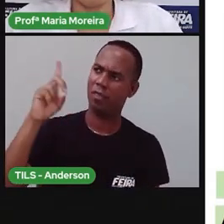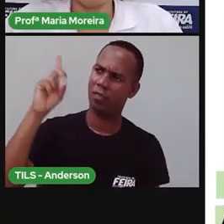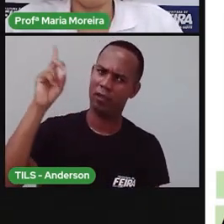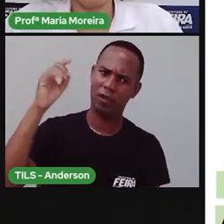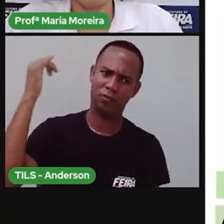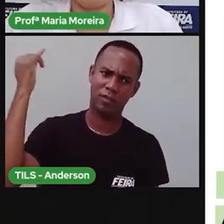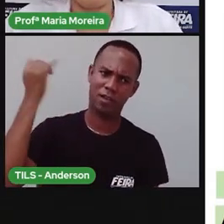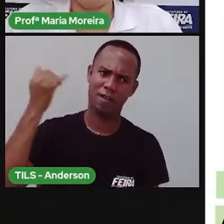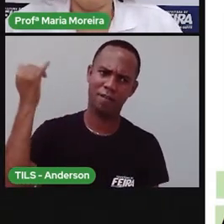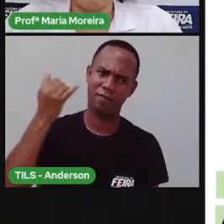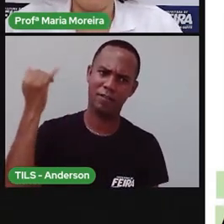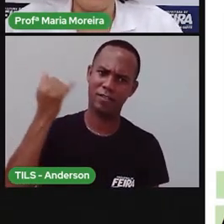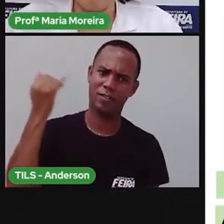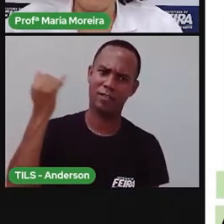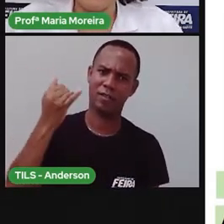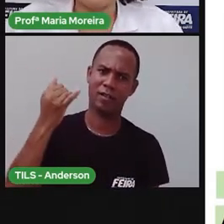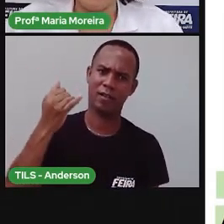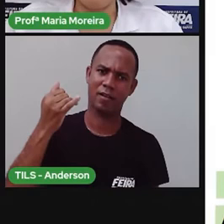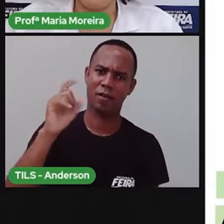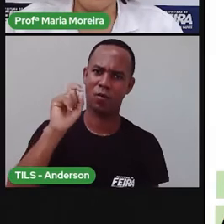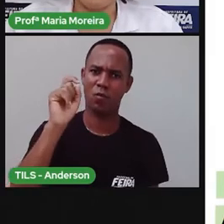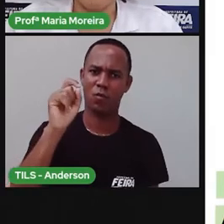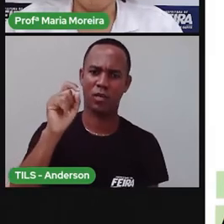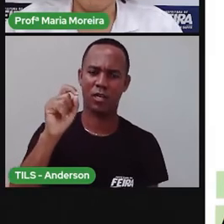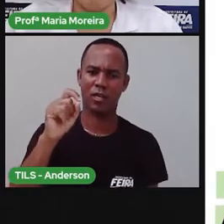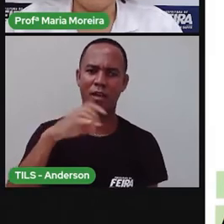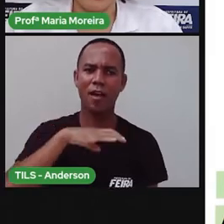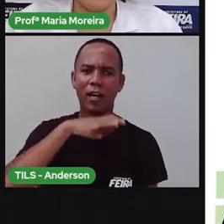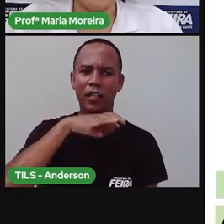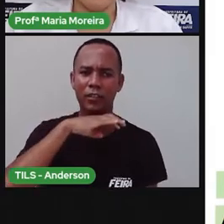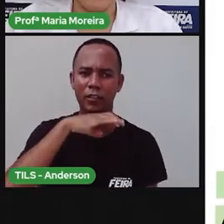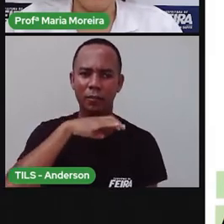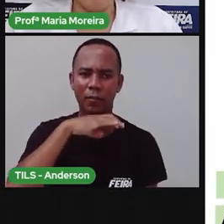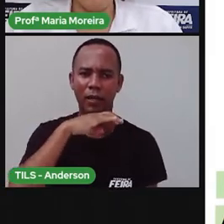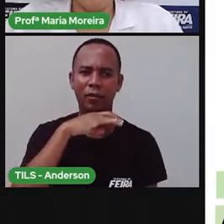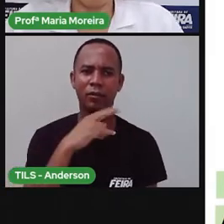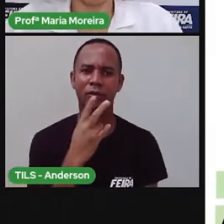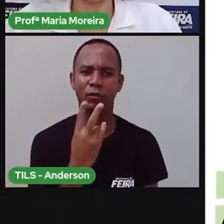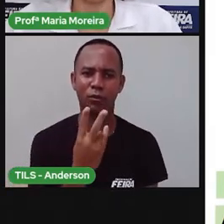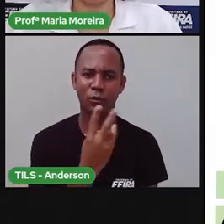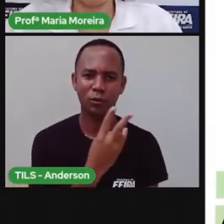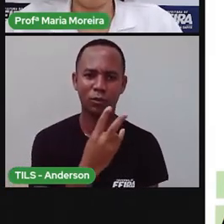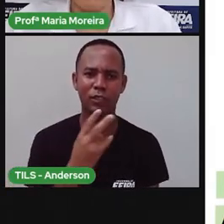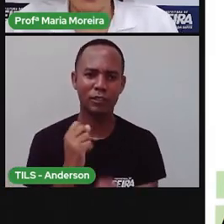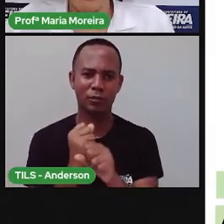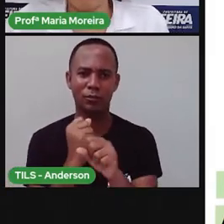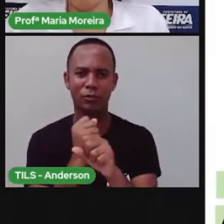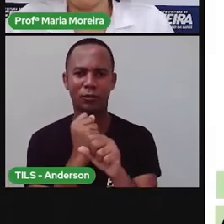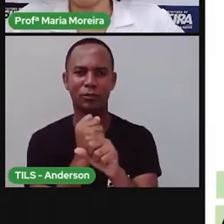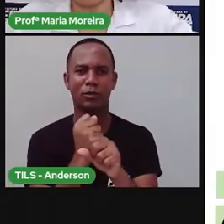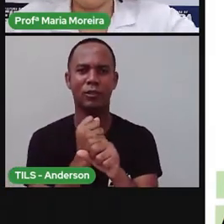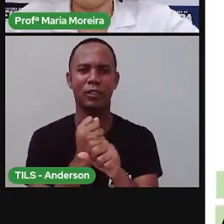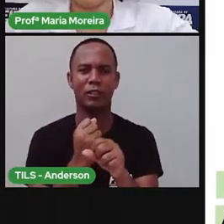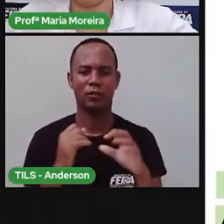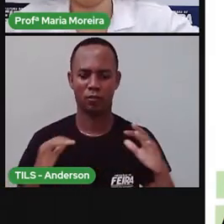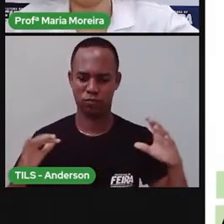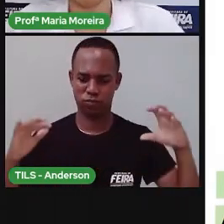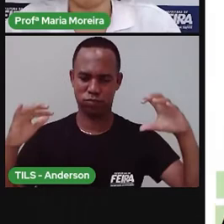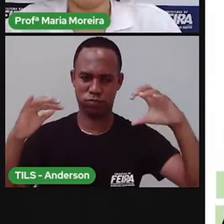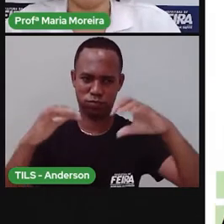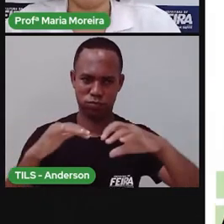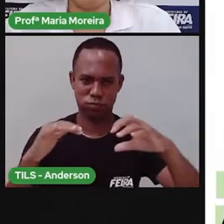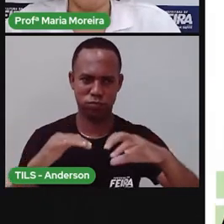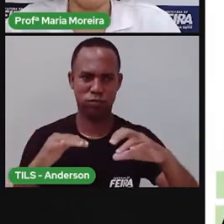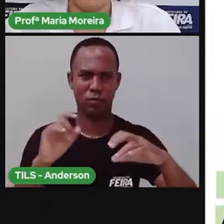que diz o seguinte, que é pra Noé pegar um casal de cada animal que tá aqui na terra, construir uma barca, colocar esses casais dentro